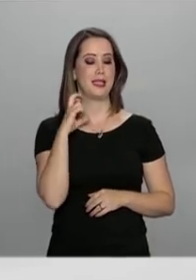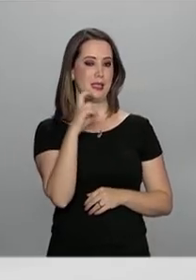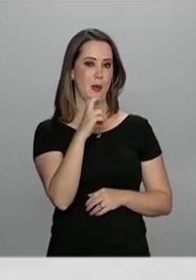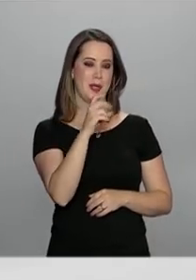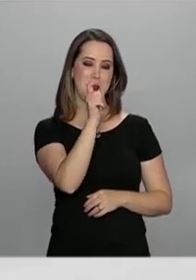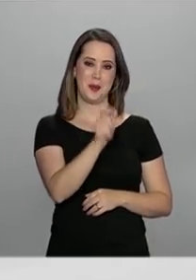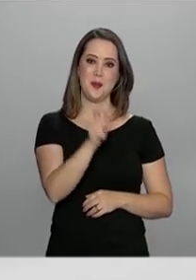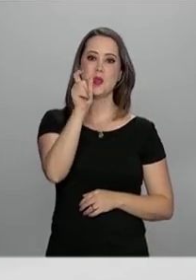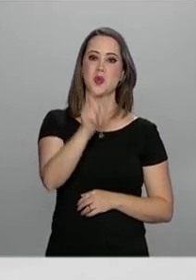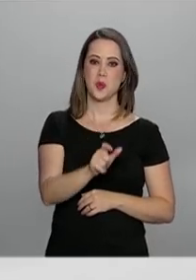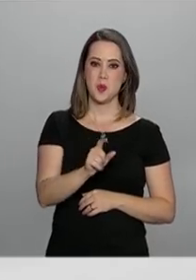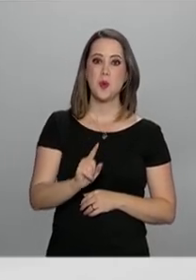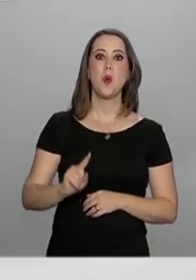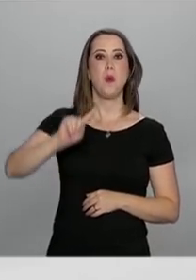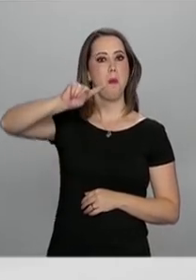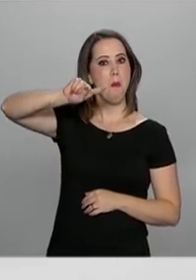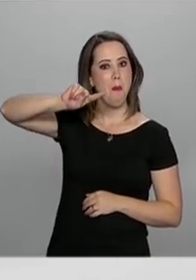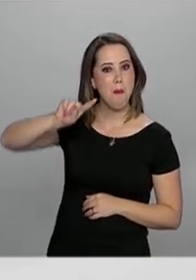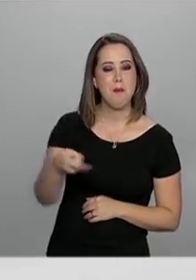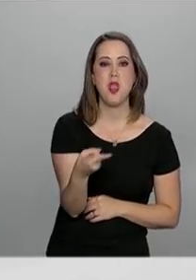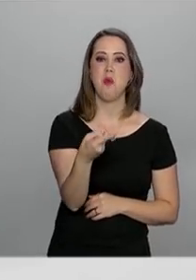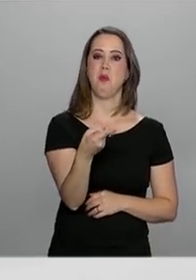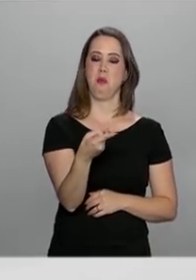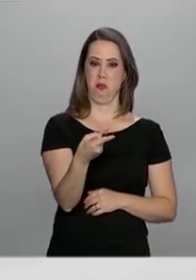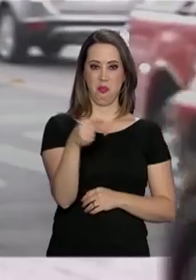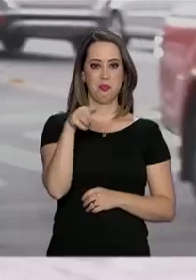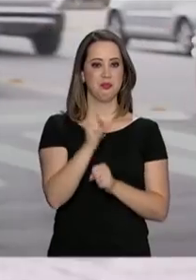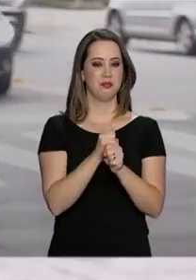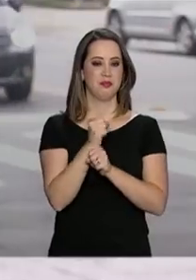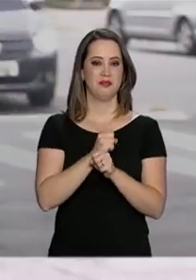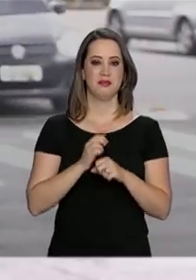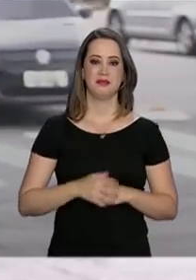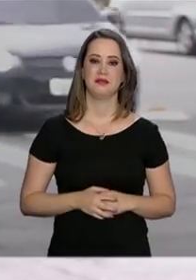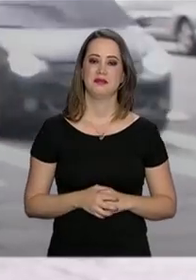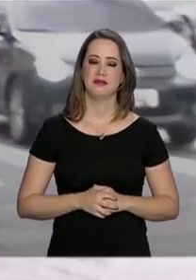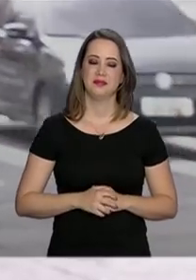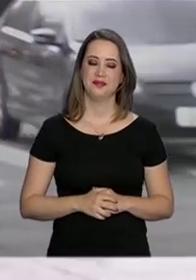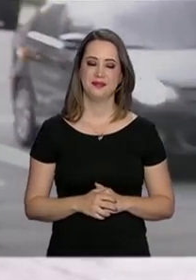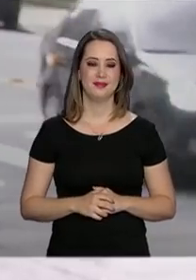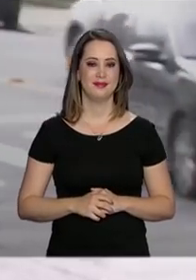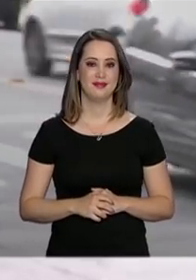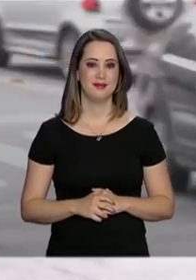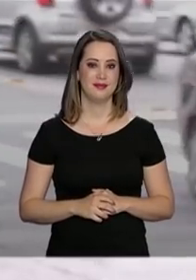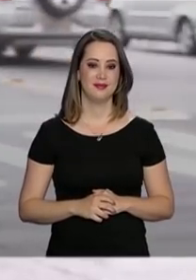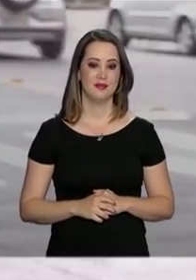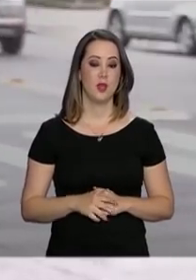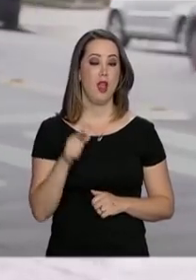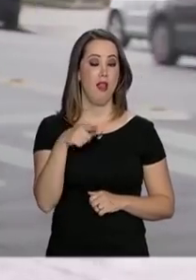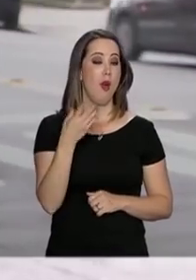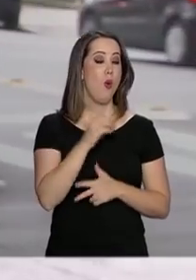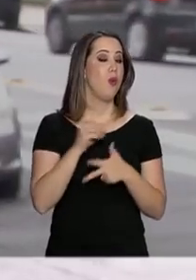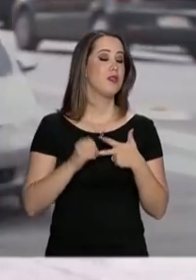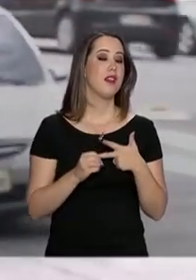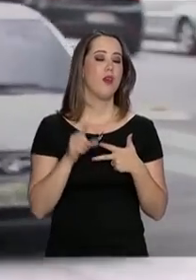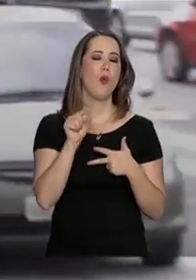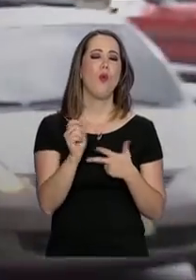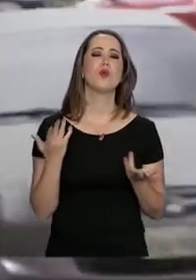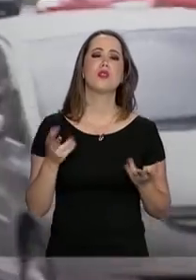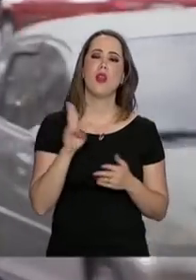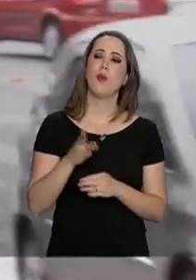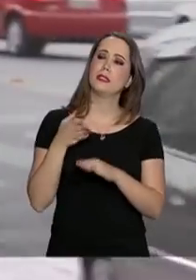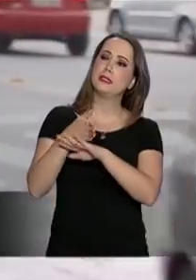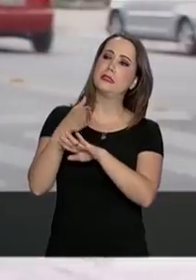candidatos obtiveram nota mil na redação esse ano. A nota do ENEM é usado para ingresso em diversas faculdades e universidades